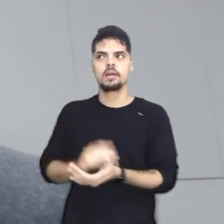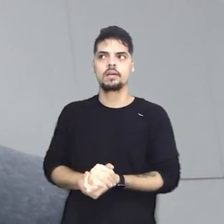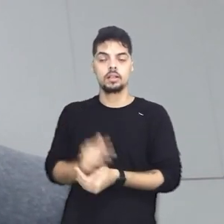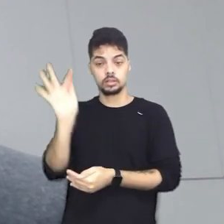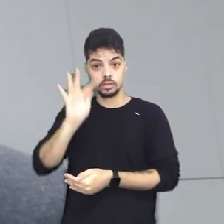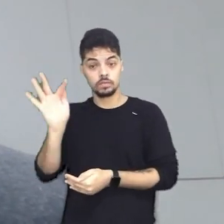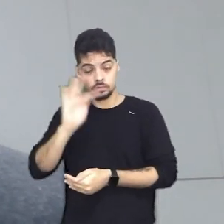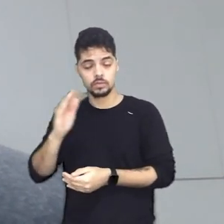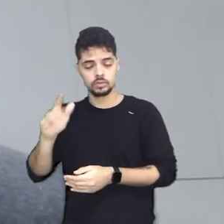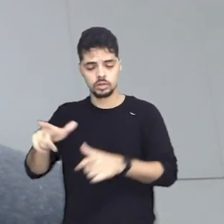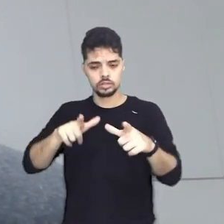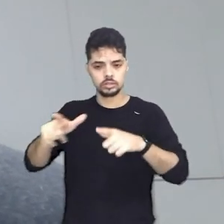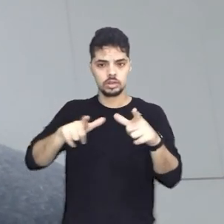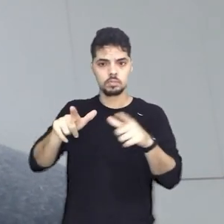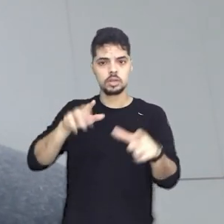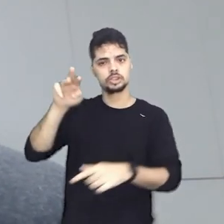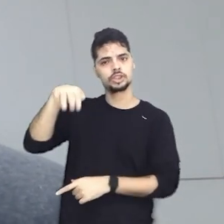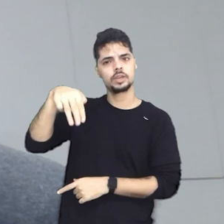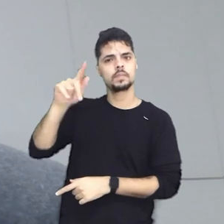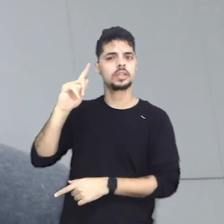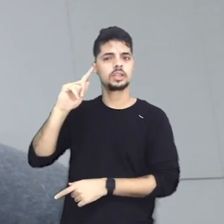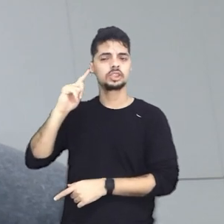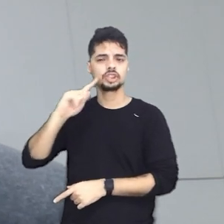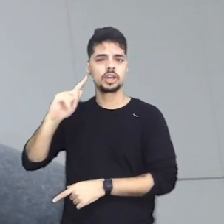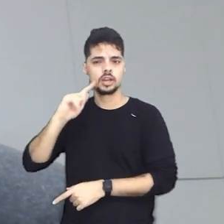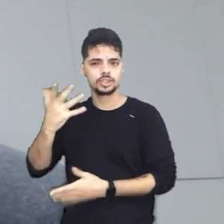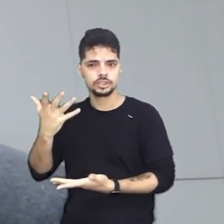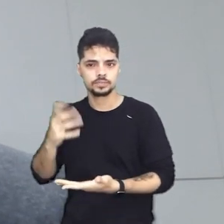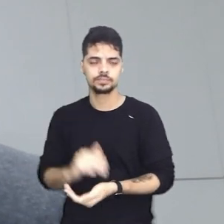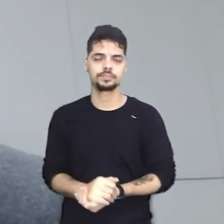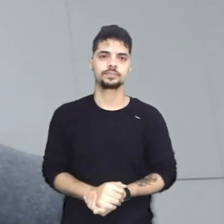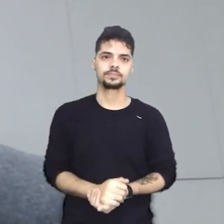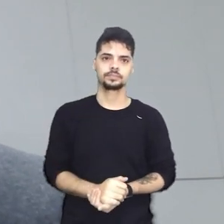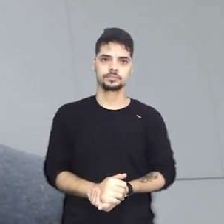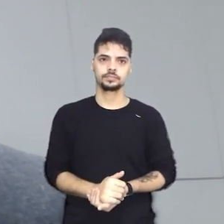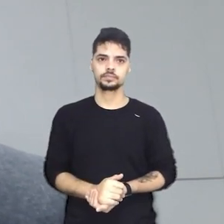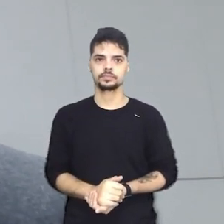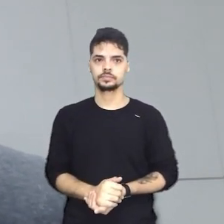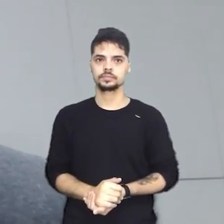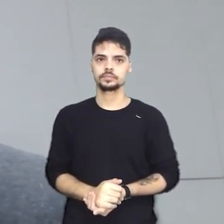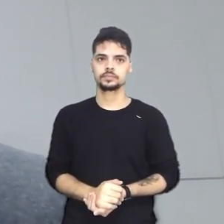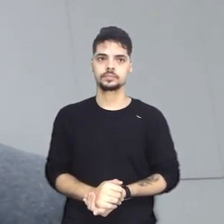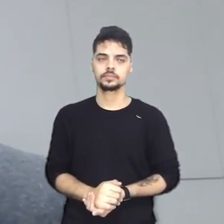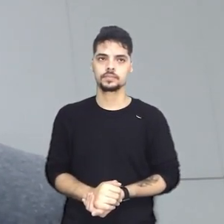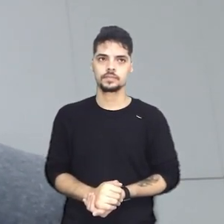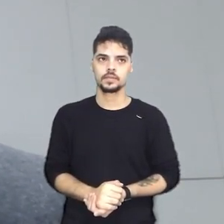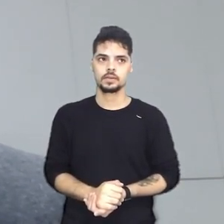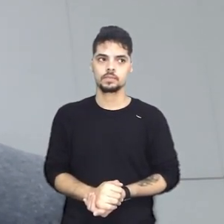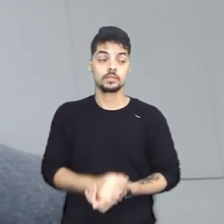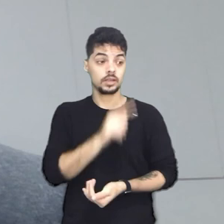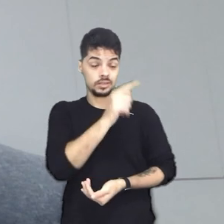Independência do Brasil, da professora Heloisa Murgel, da